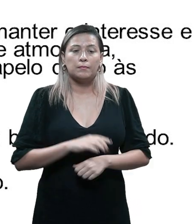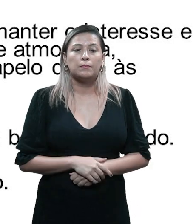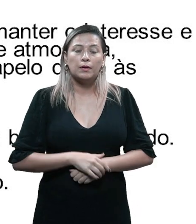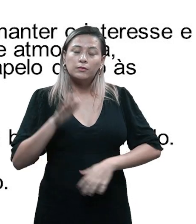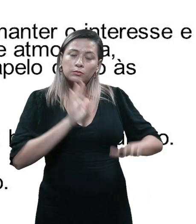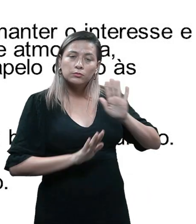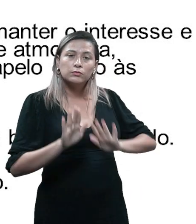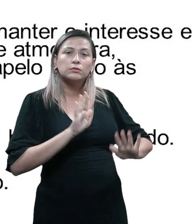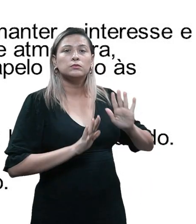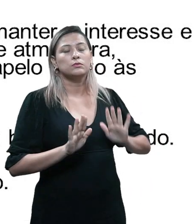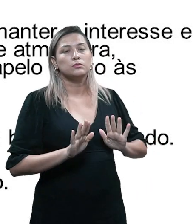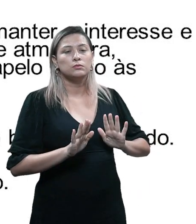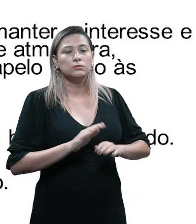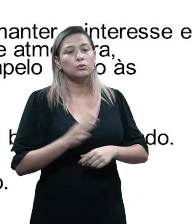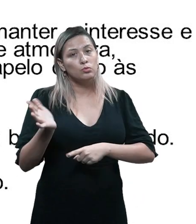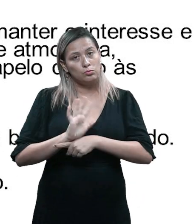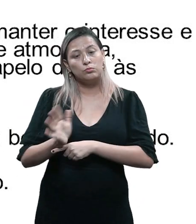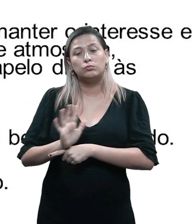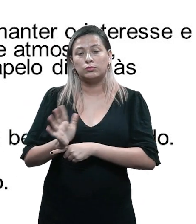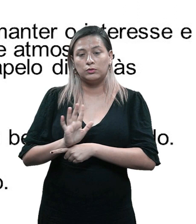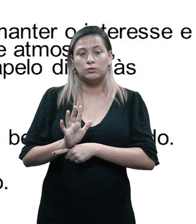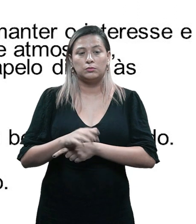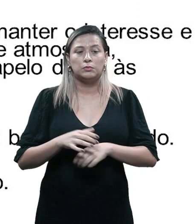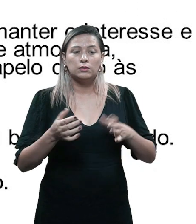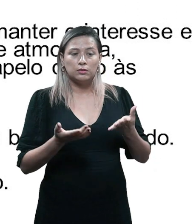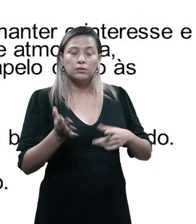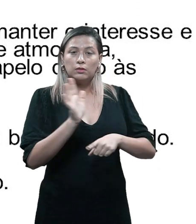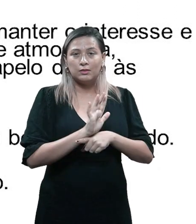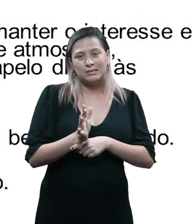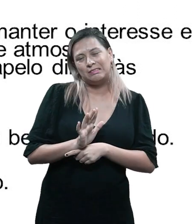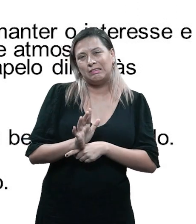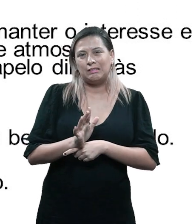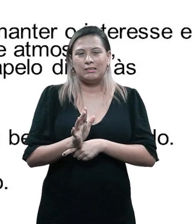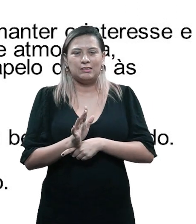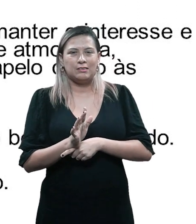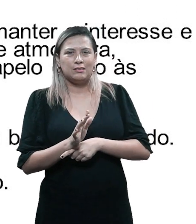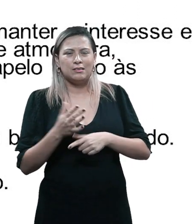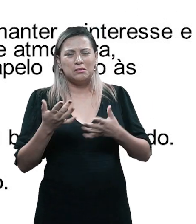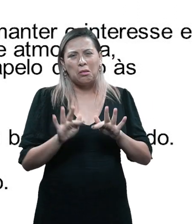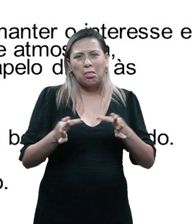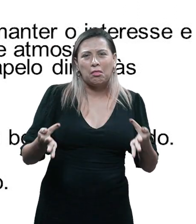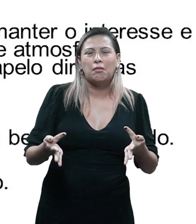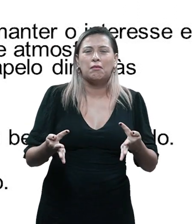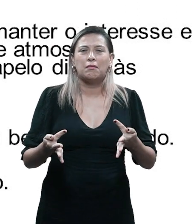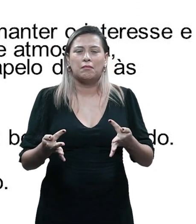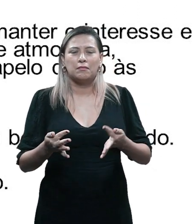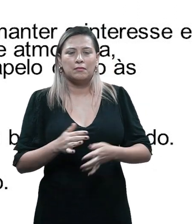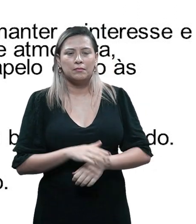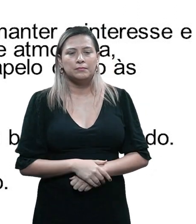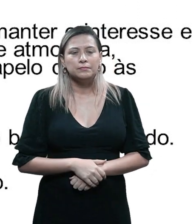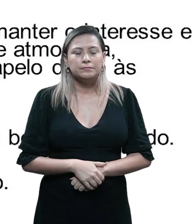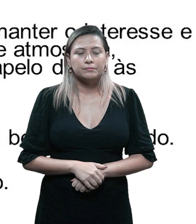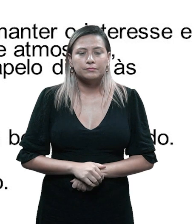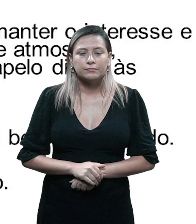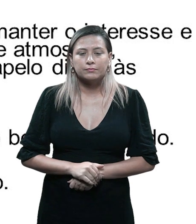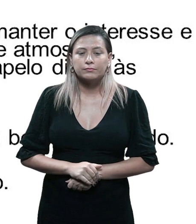muito cuidado com filmes que tenham cenas extremamente piegas. Claro que o roteiro é um guia, certo? Um